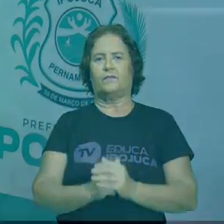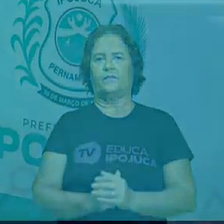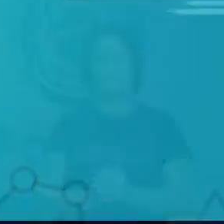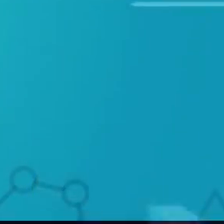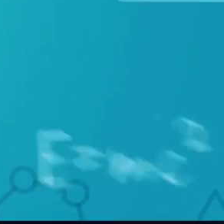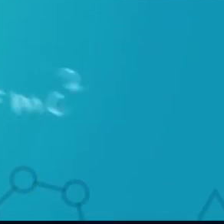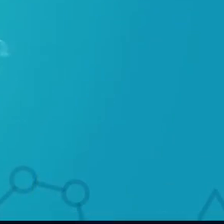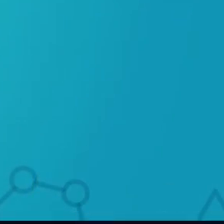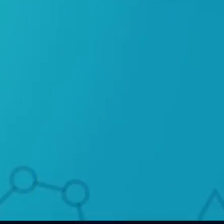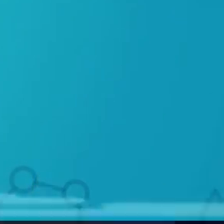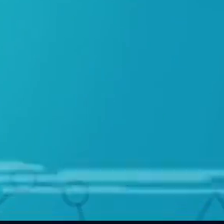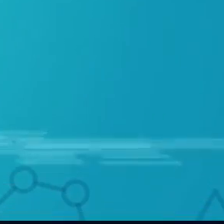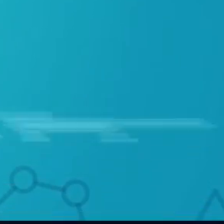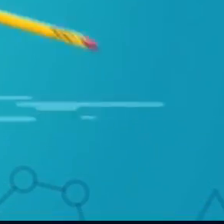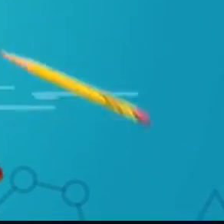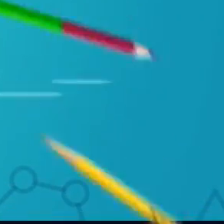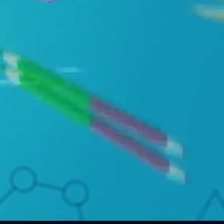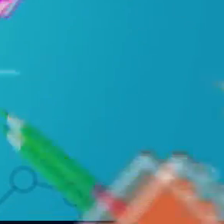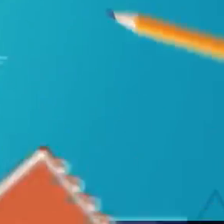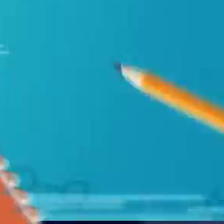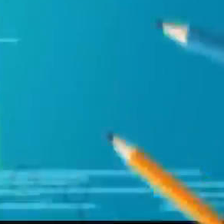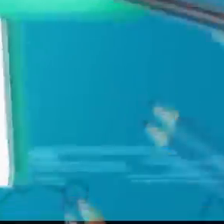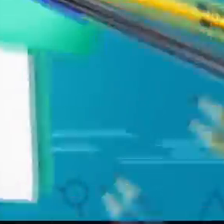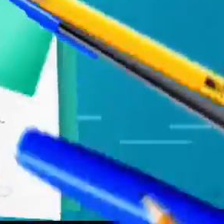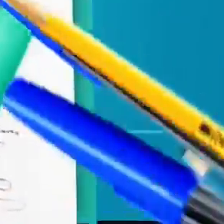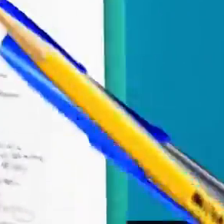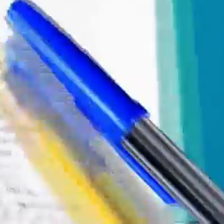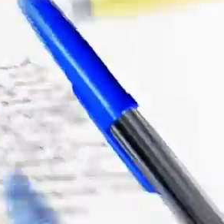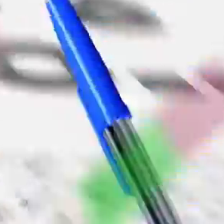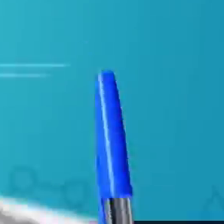Tchau. tchau. Tchau, tchau.